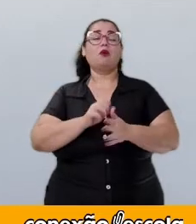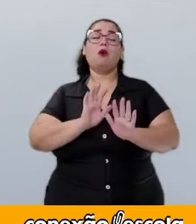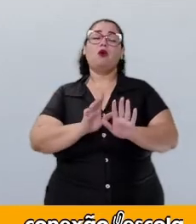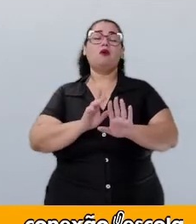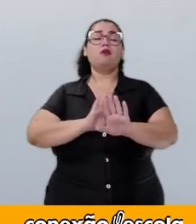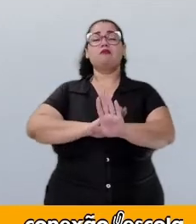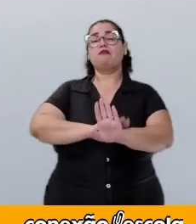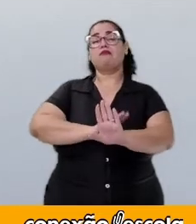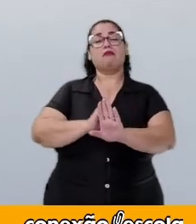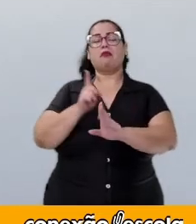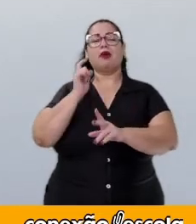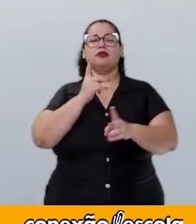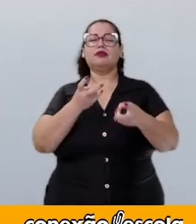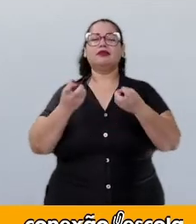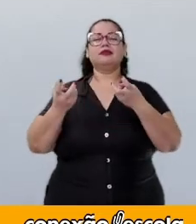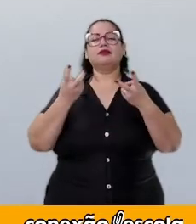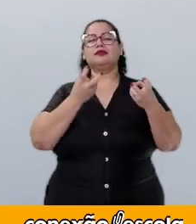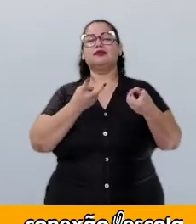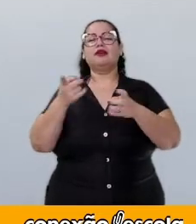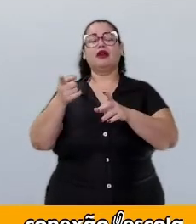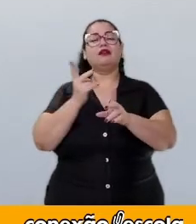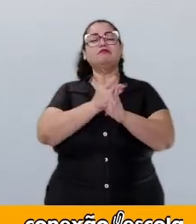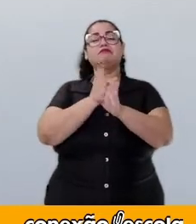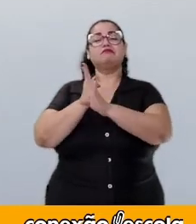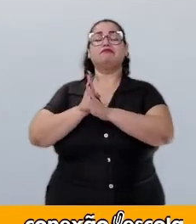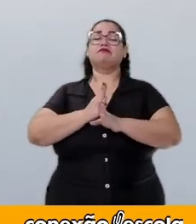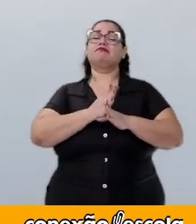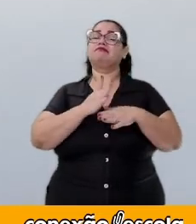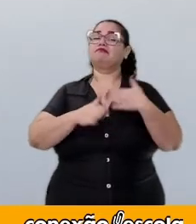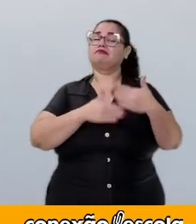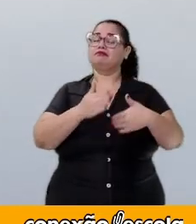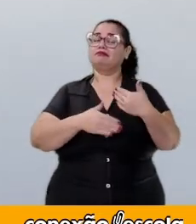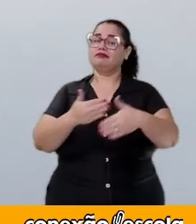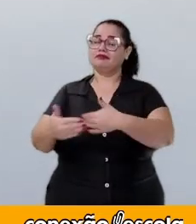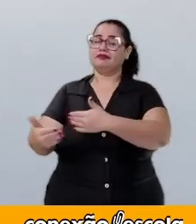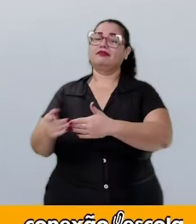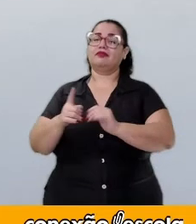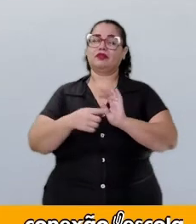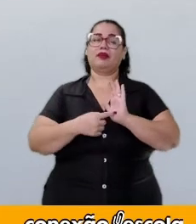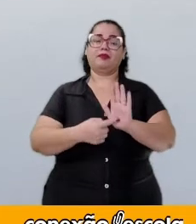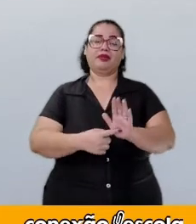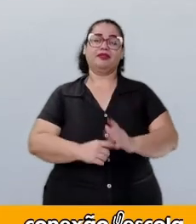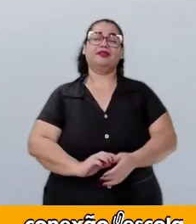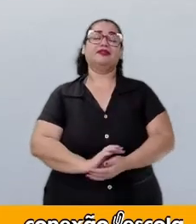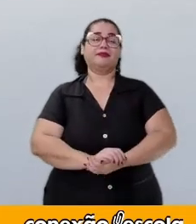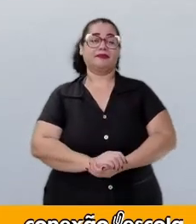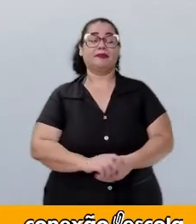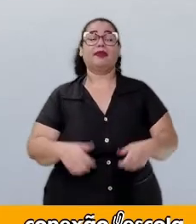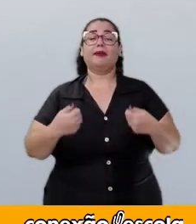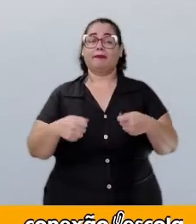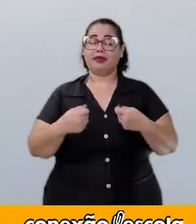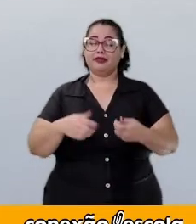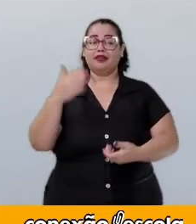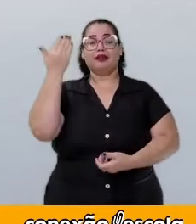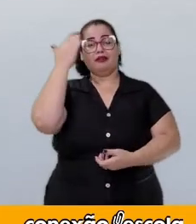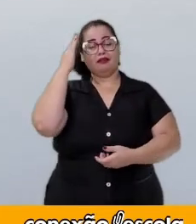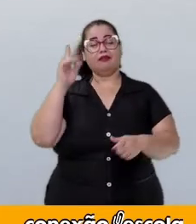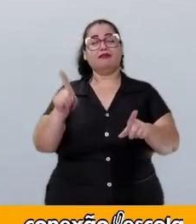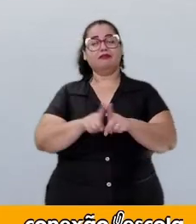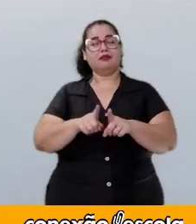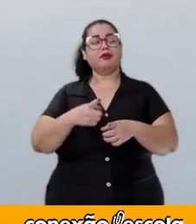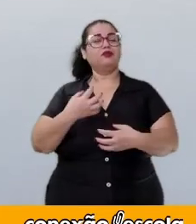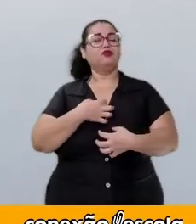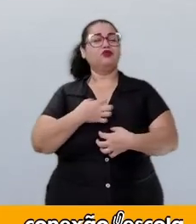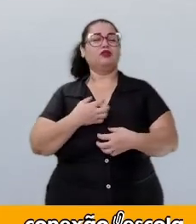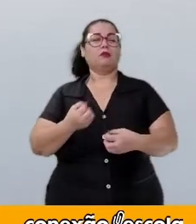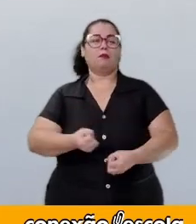isso também de maneira implícita no decorrer do produto que você apresenta. É preciso considerar também as condições de